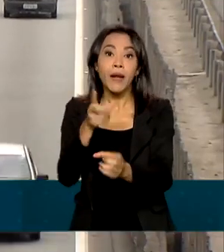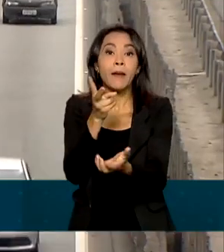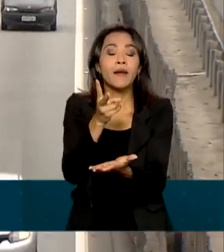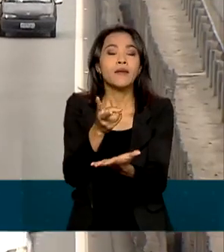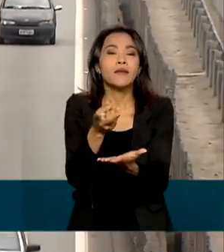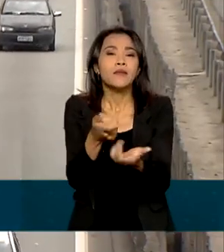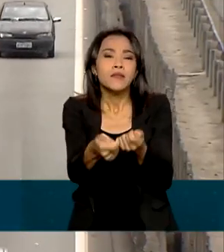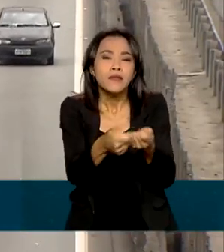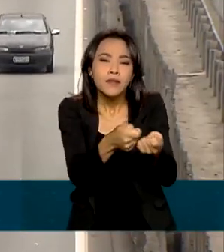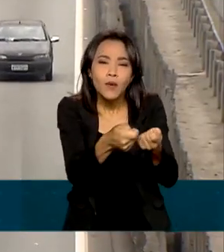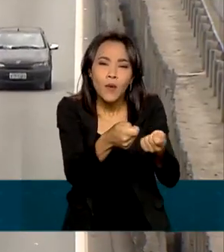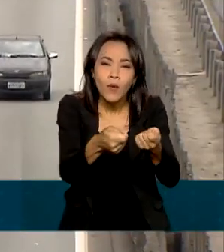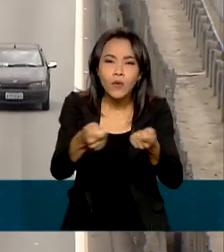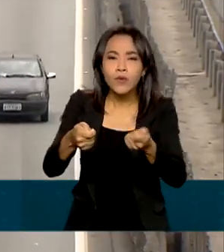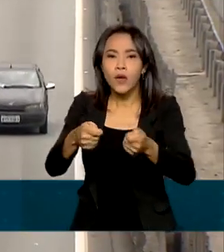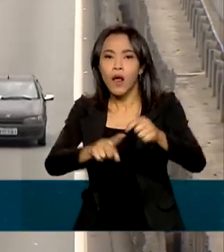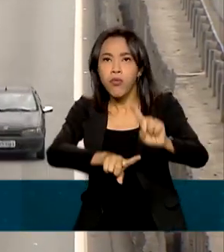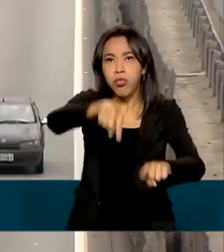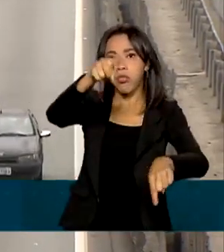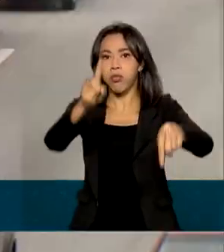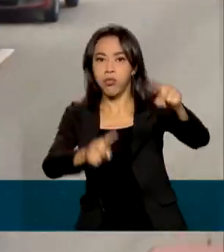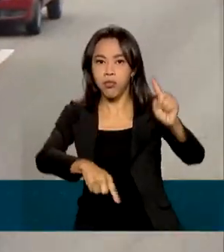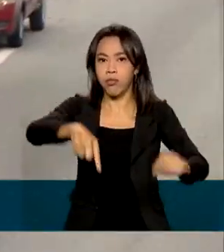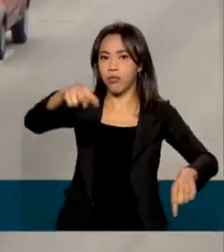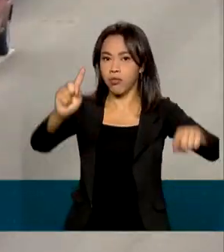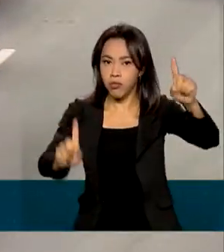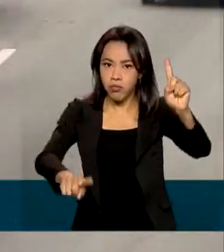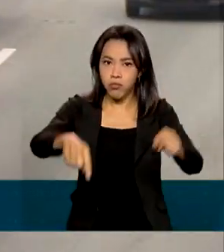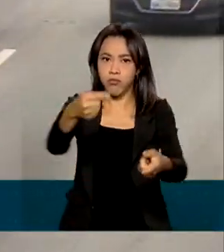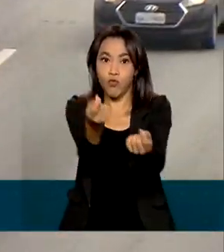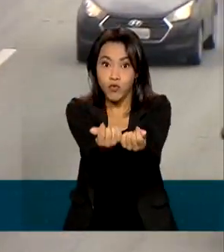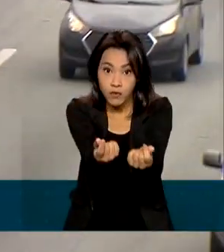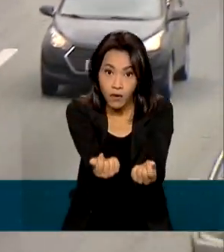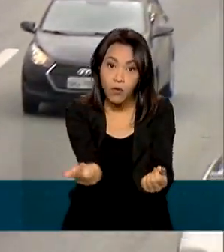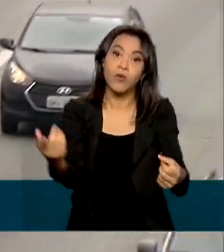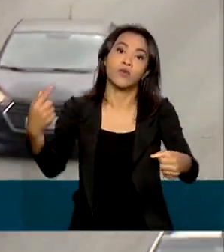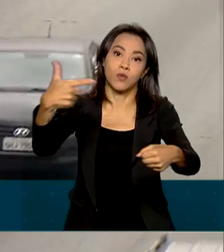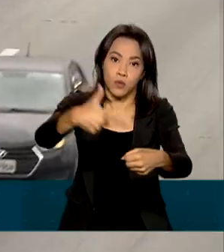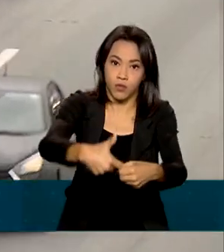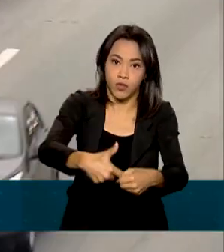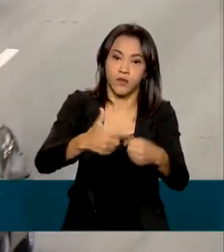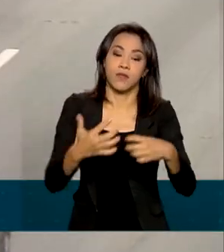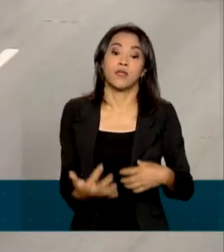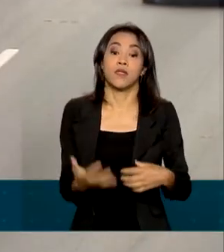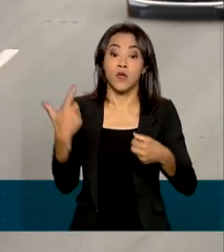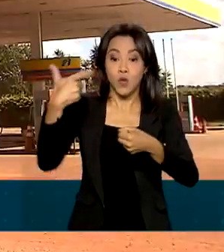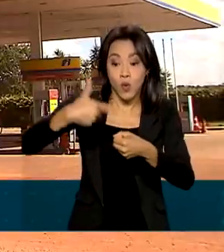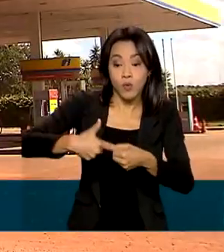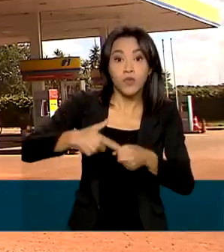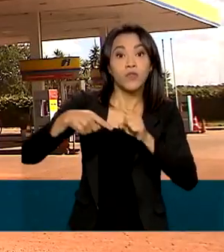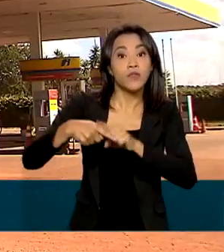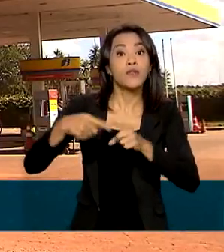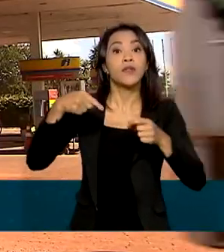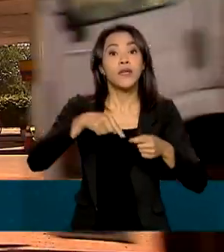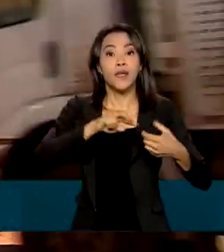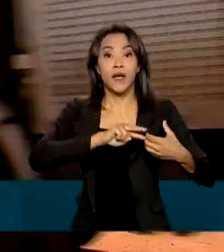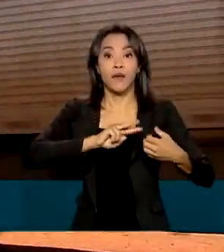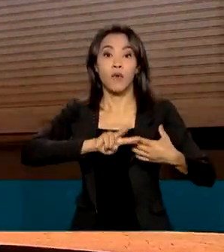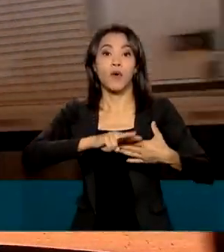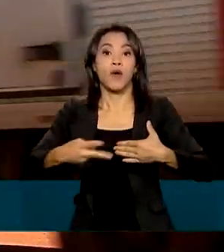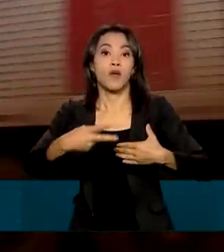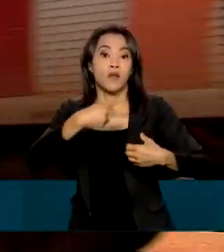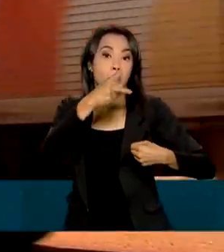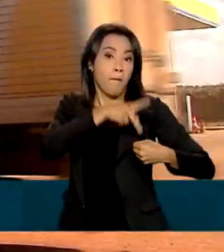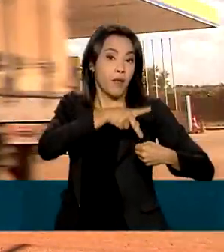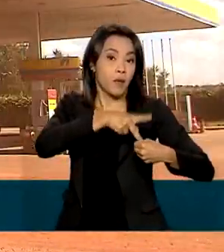crédito no mercado internacional. O texto também estipula que os preços dos combustíveis derivados do petróleo praticados no